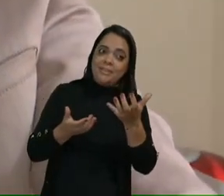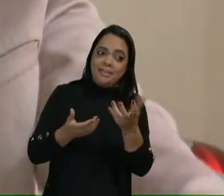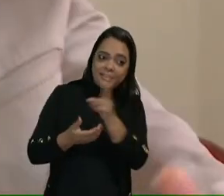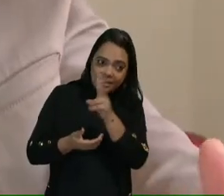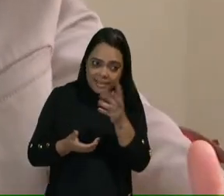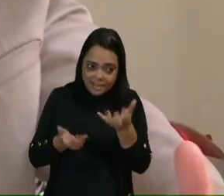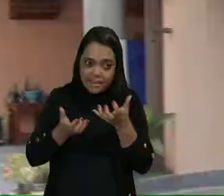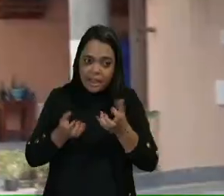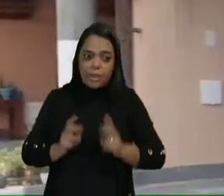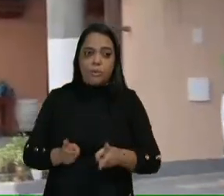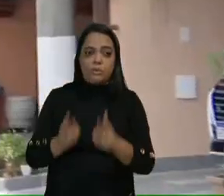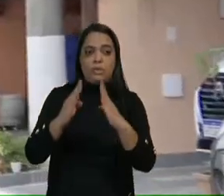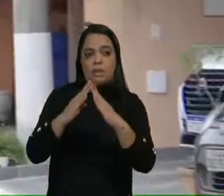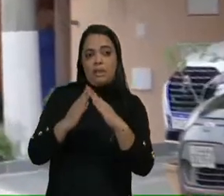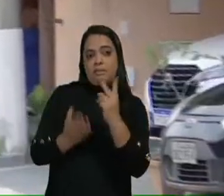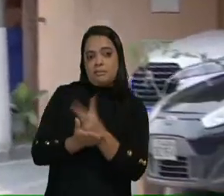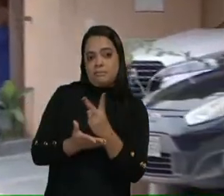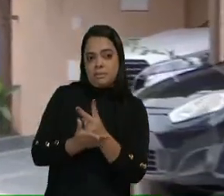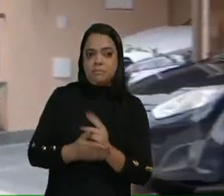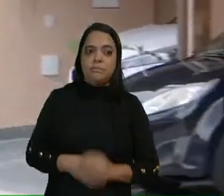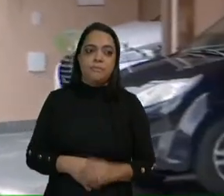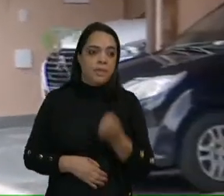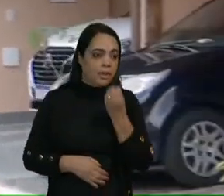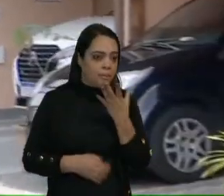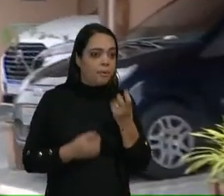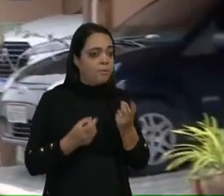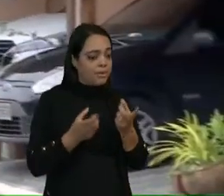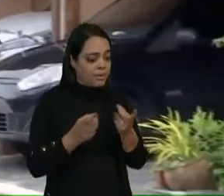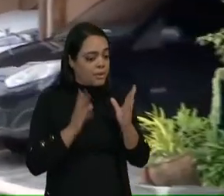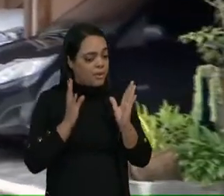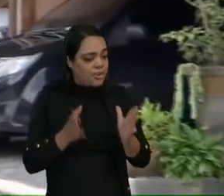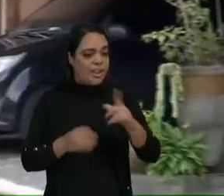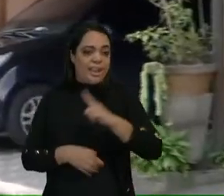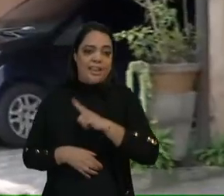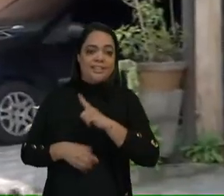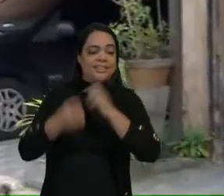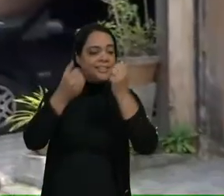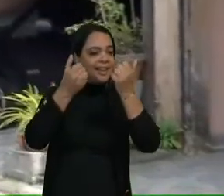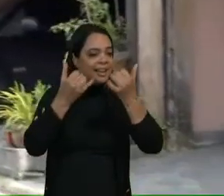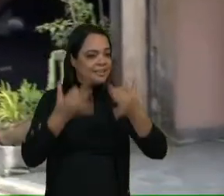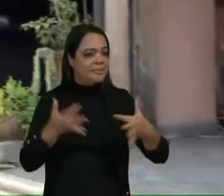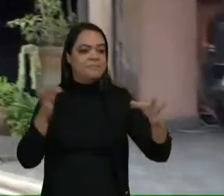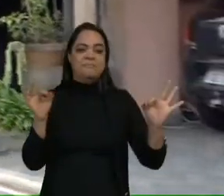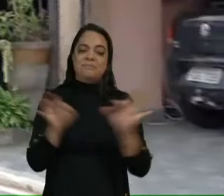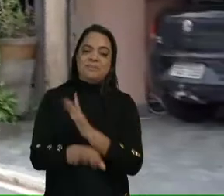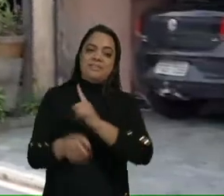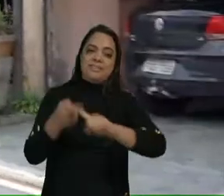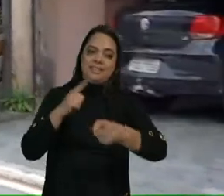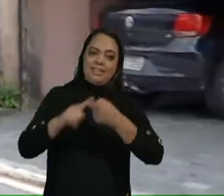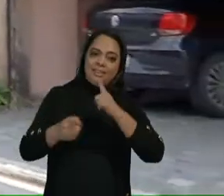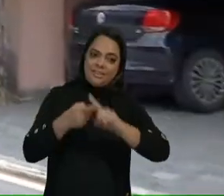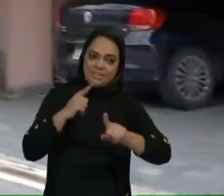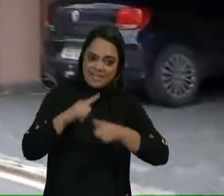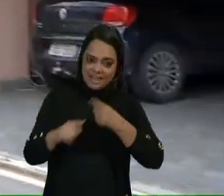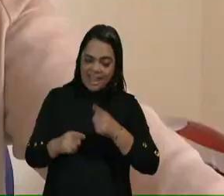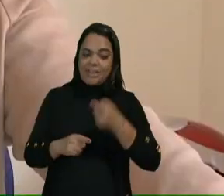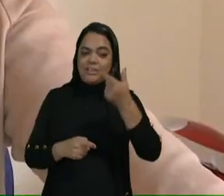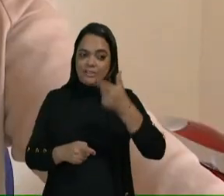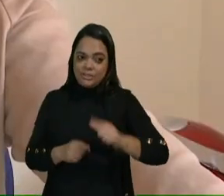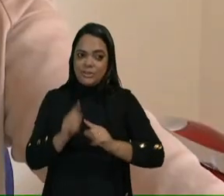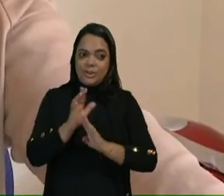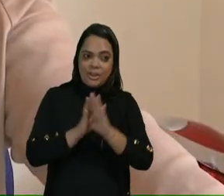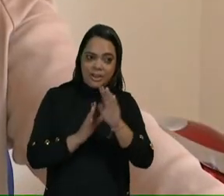na casa atual. E como um bom vendedor, já tem os argumentos na ponta da língua para negociar o próximo reajuste do aluguel.